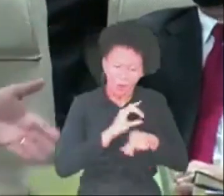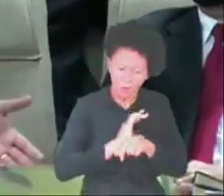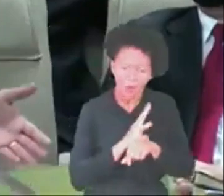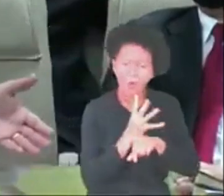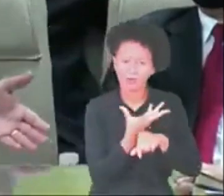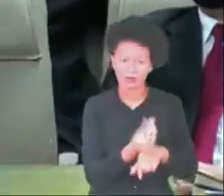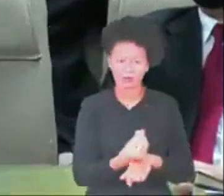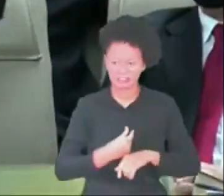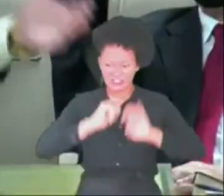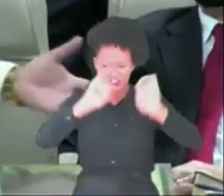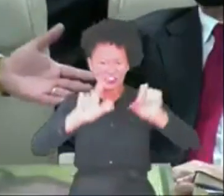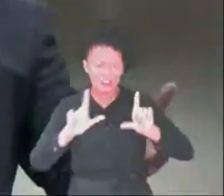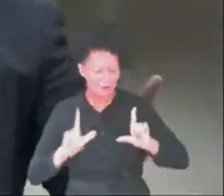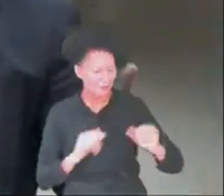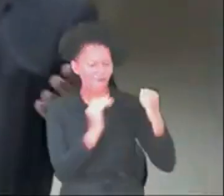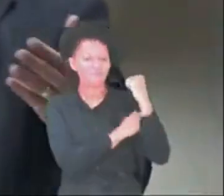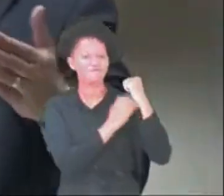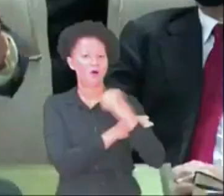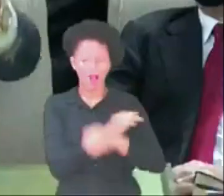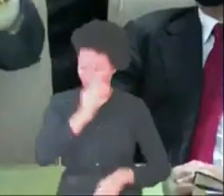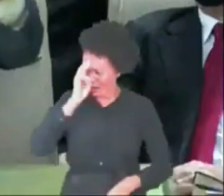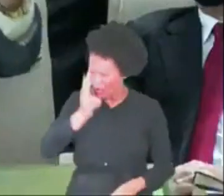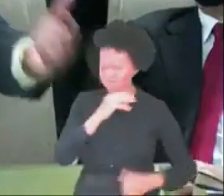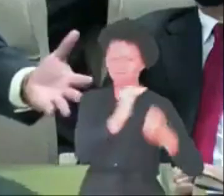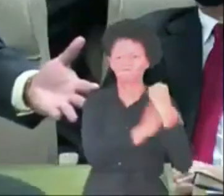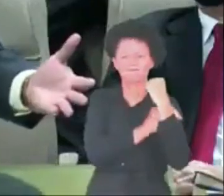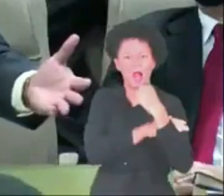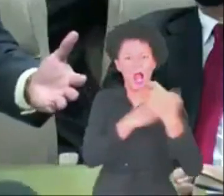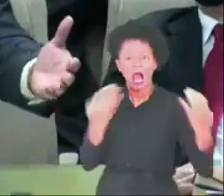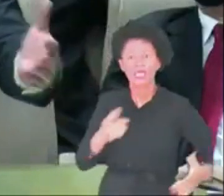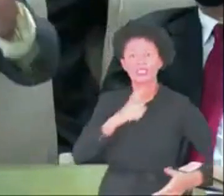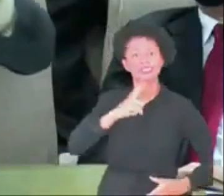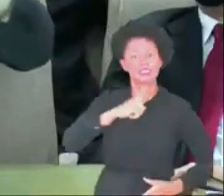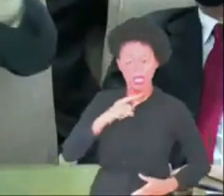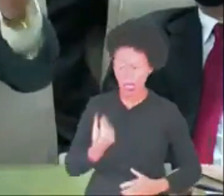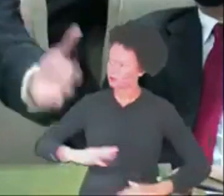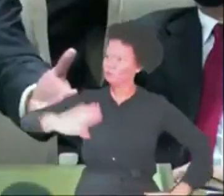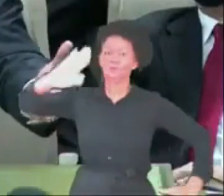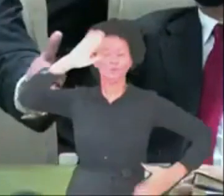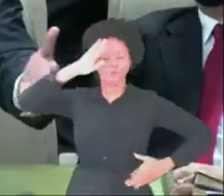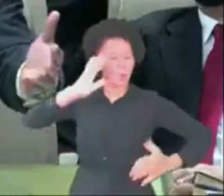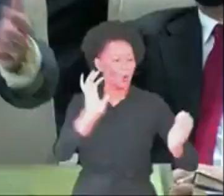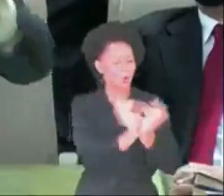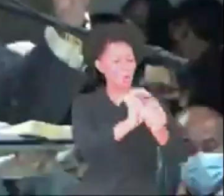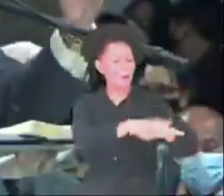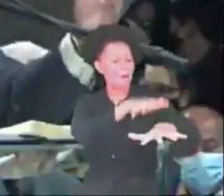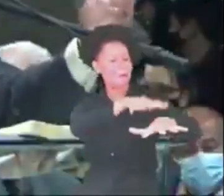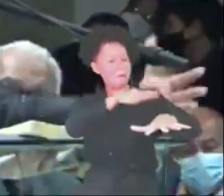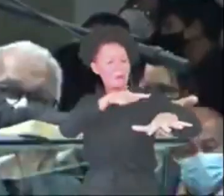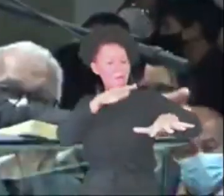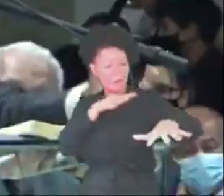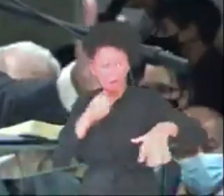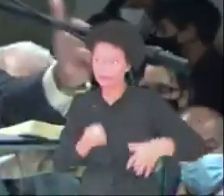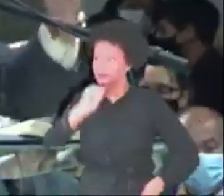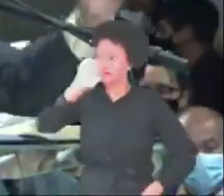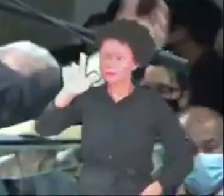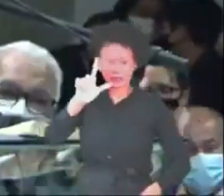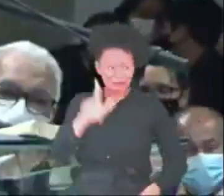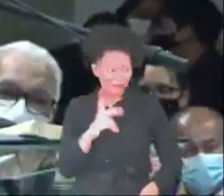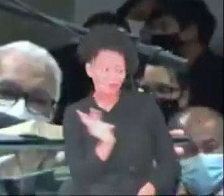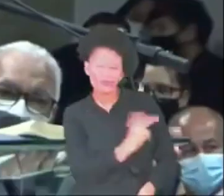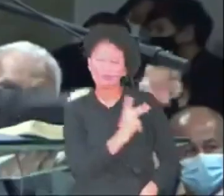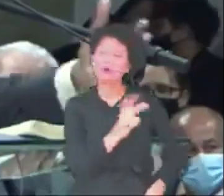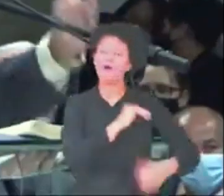tem força. Se Acabe tem força. Acabe tem soldados. Acabe tem exércitos. Acabe e Jezabel tem o